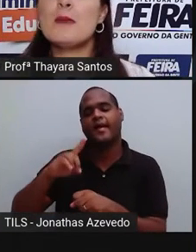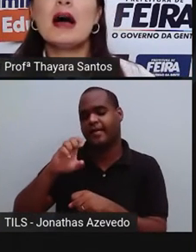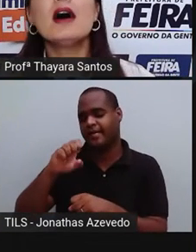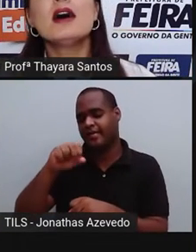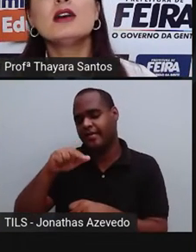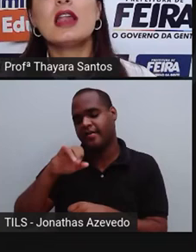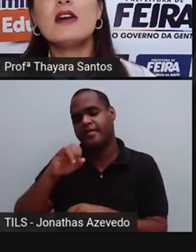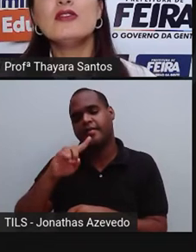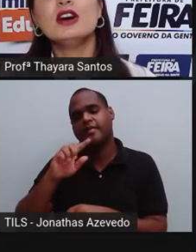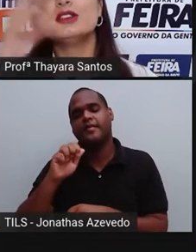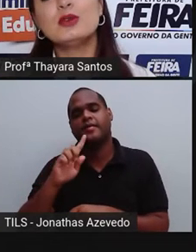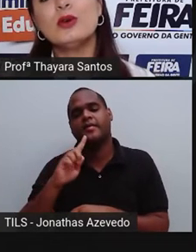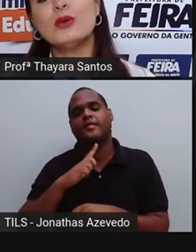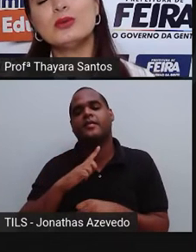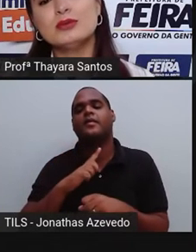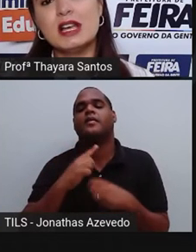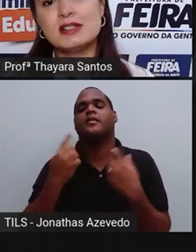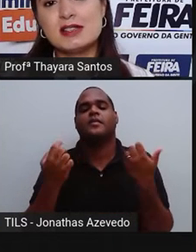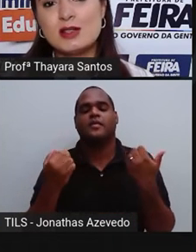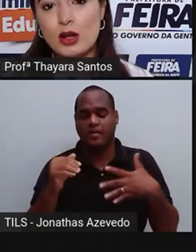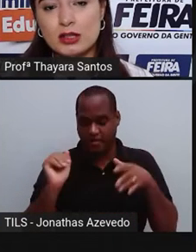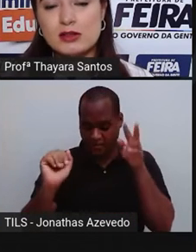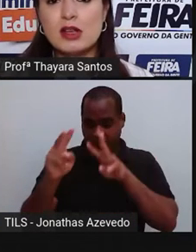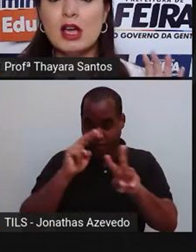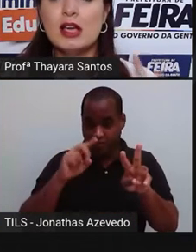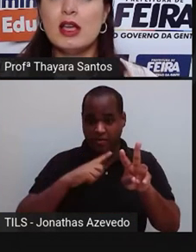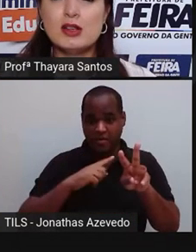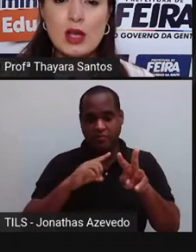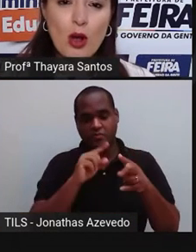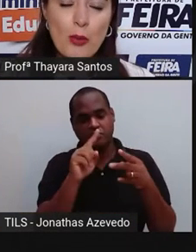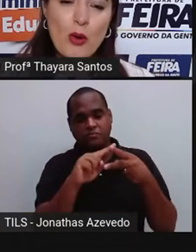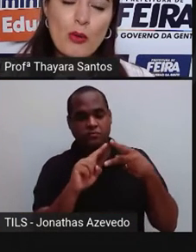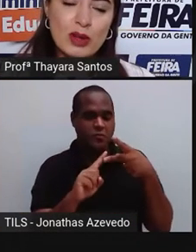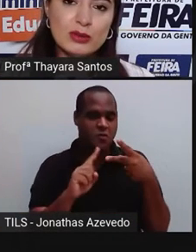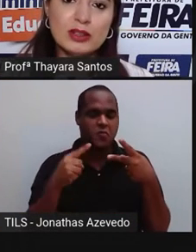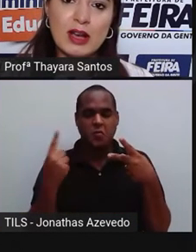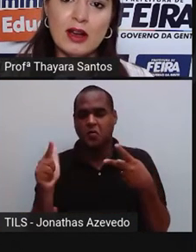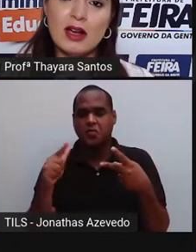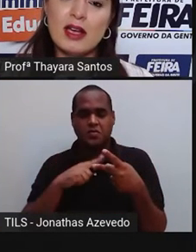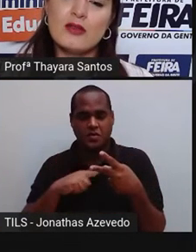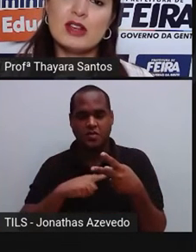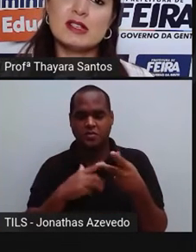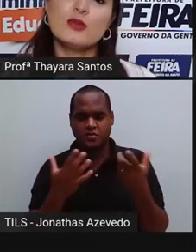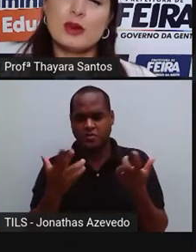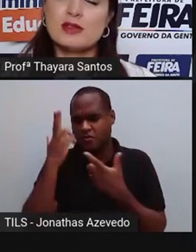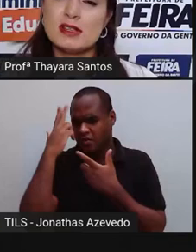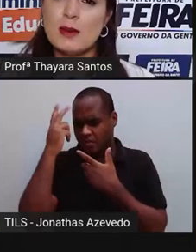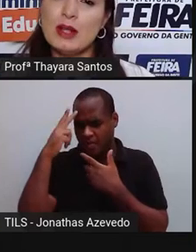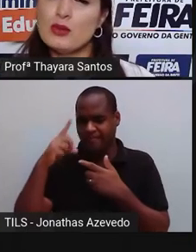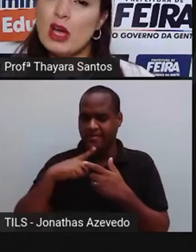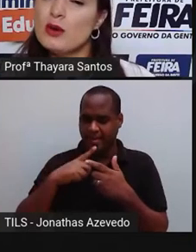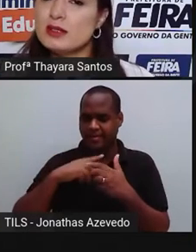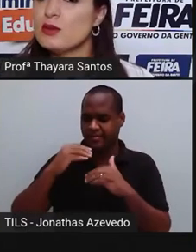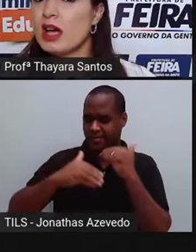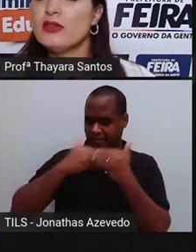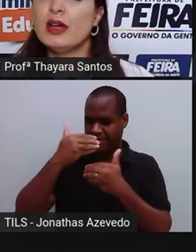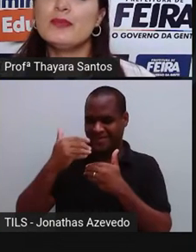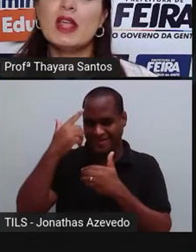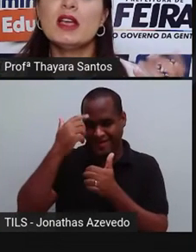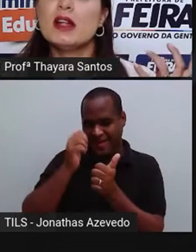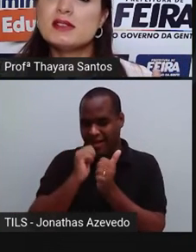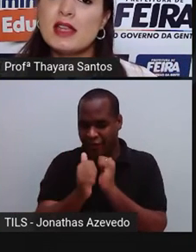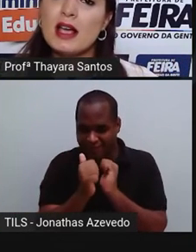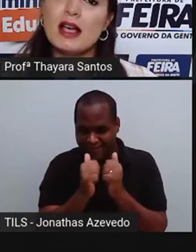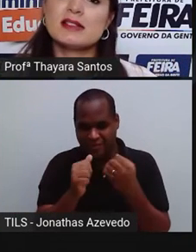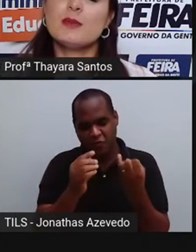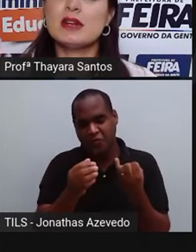vento vai acabar levando um desses sólidos. Isso é comum quando está fazendo processamento do arroz e do café,